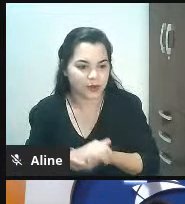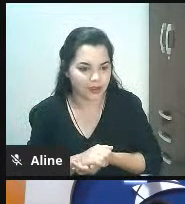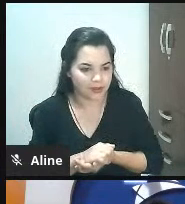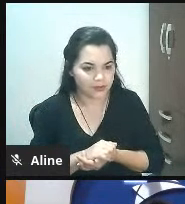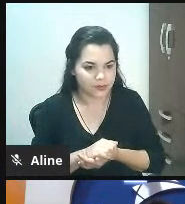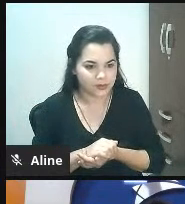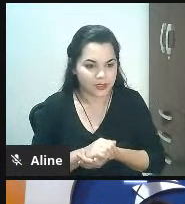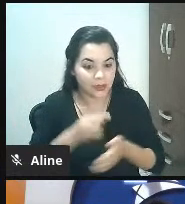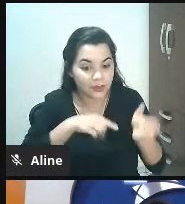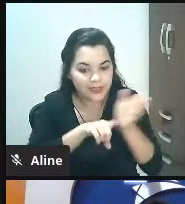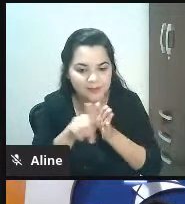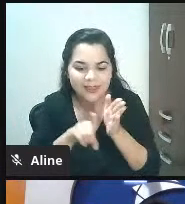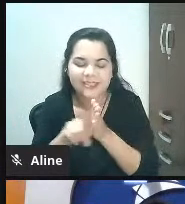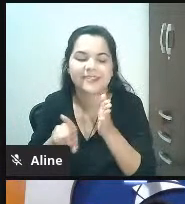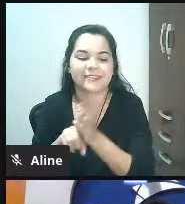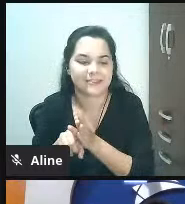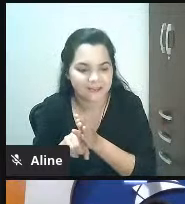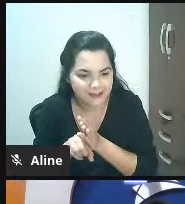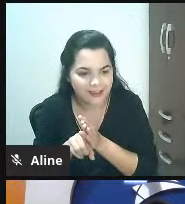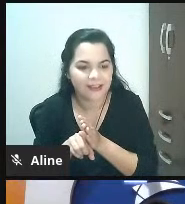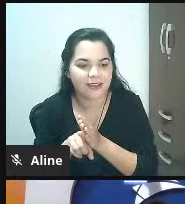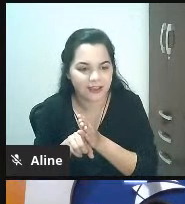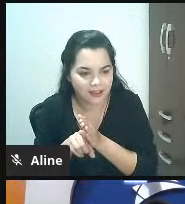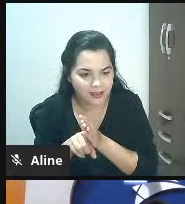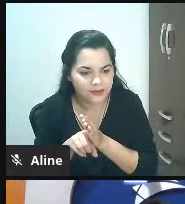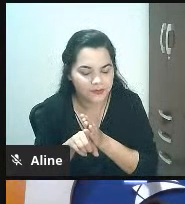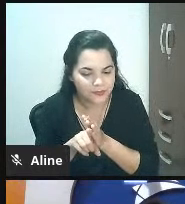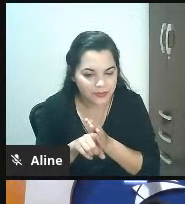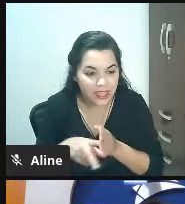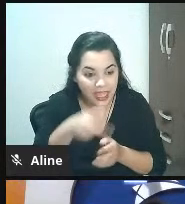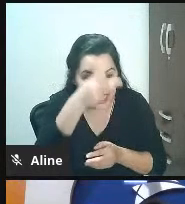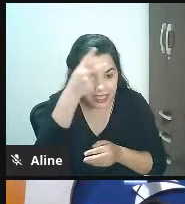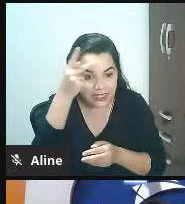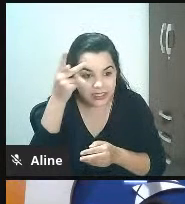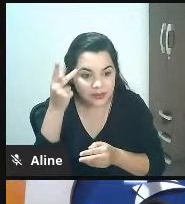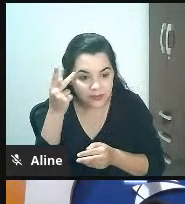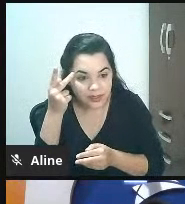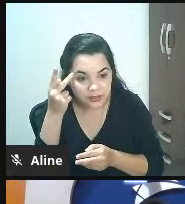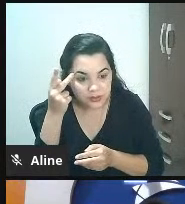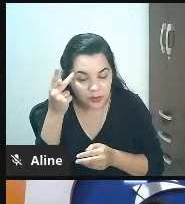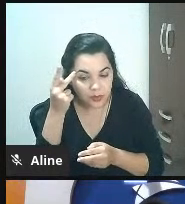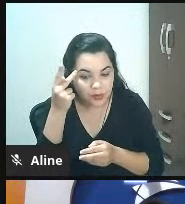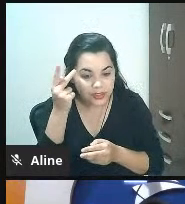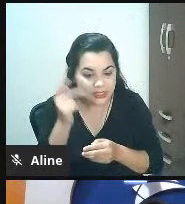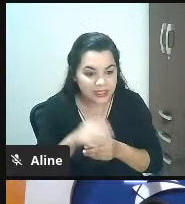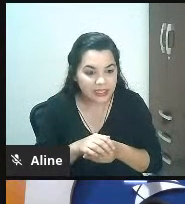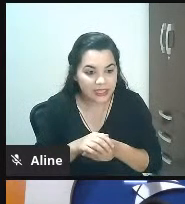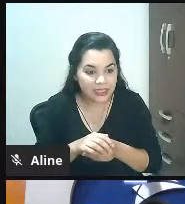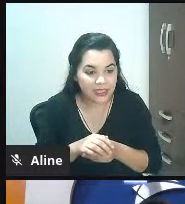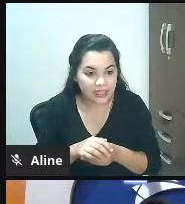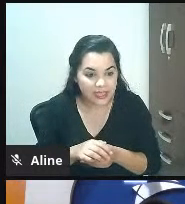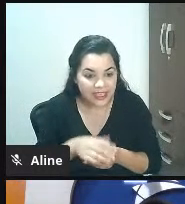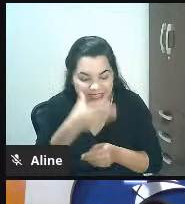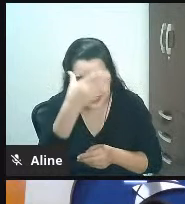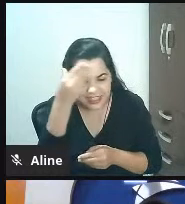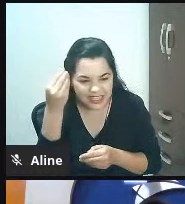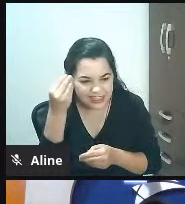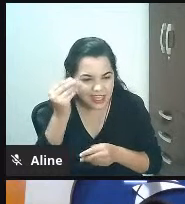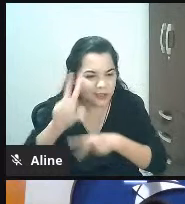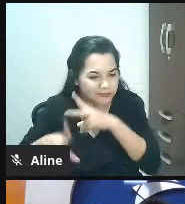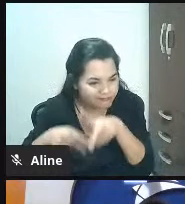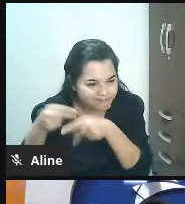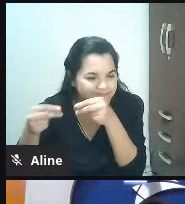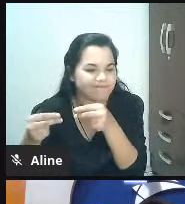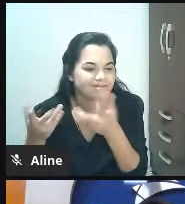eles pesquisaram isso qual foi o volume de pessoas que talvez no último dia dos namorados esqueceu de dar presente